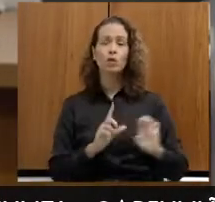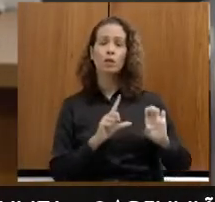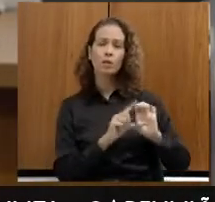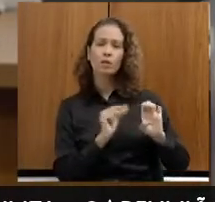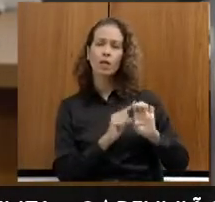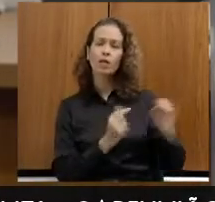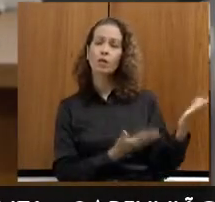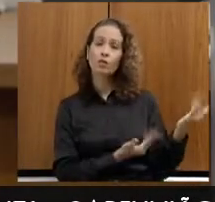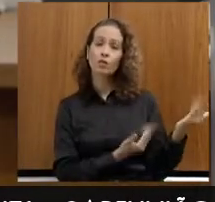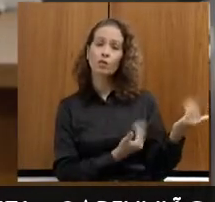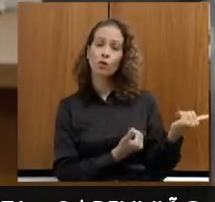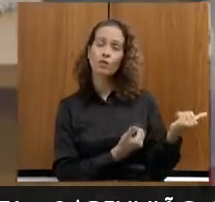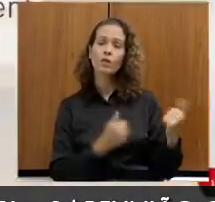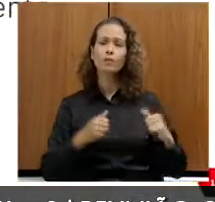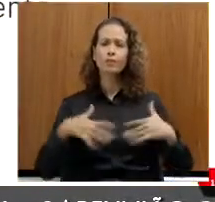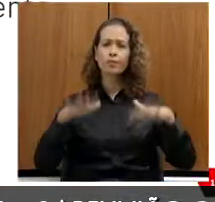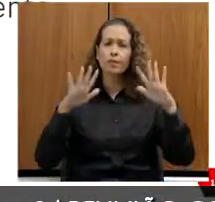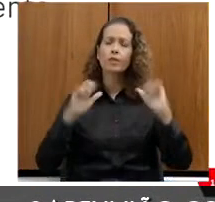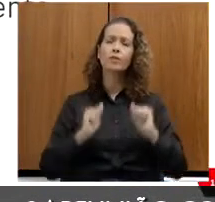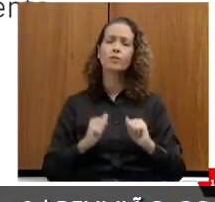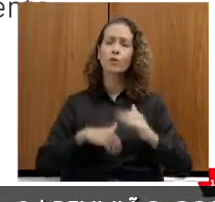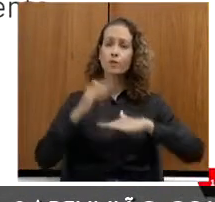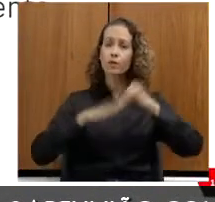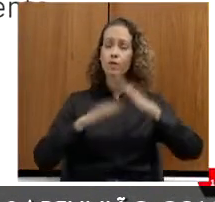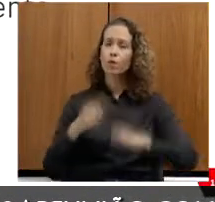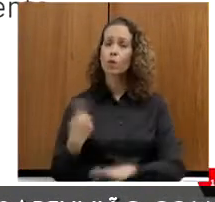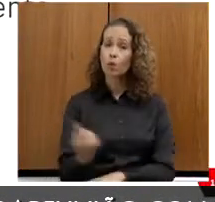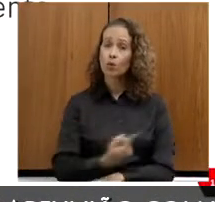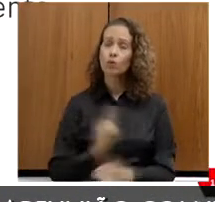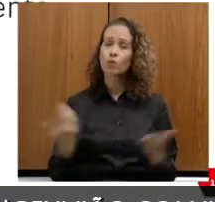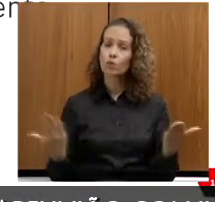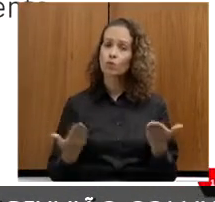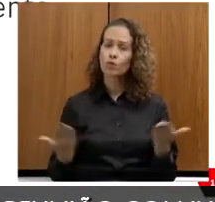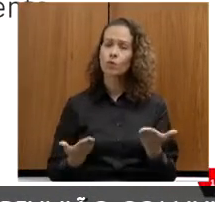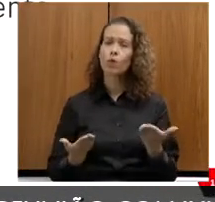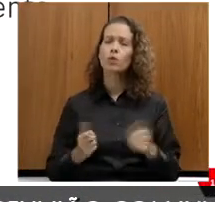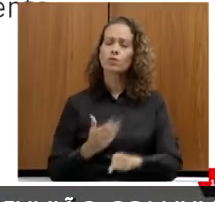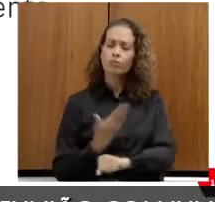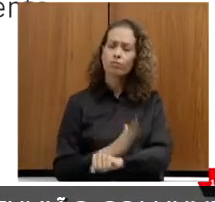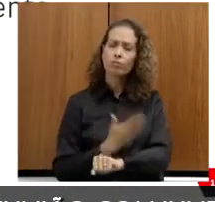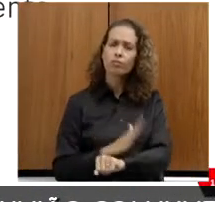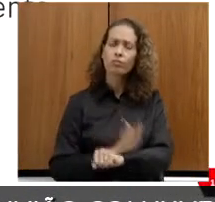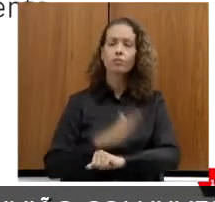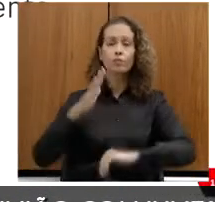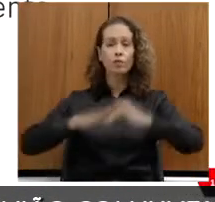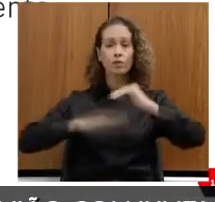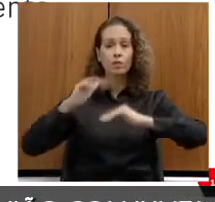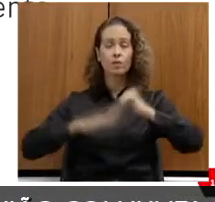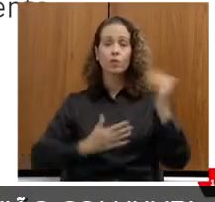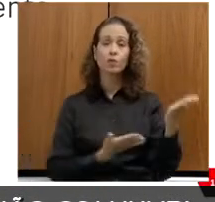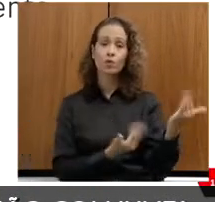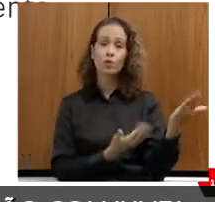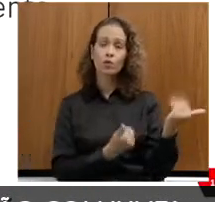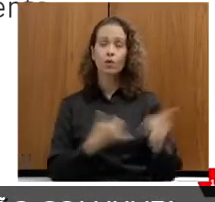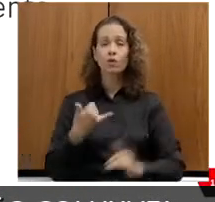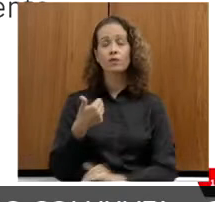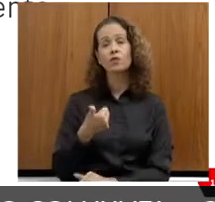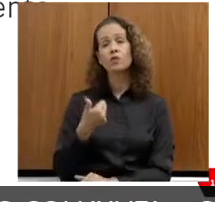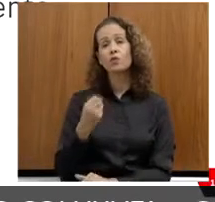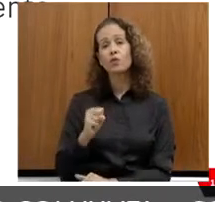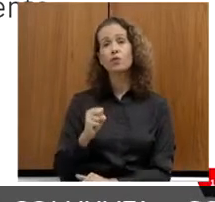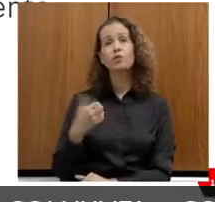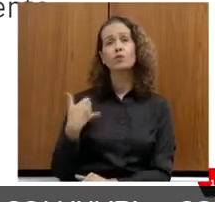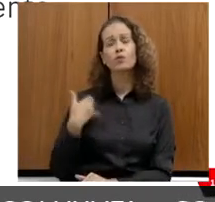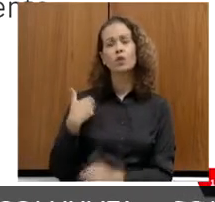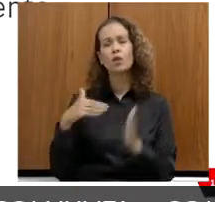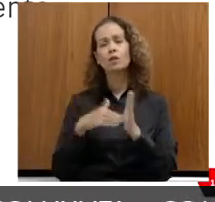Qualificação Profissional. Então, hoje, gente está qualificando profissionalmente jovens de 18 a 29 anos em